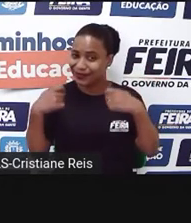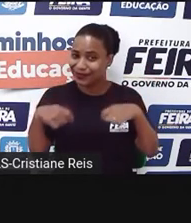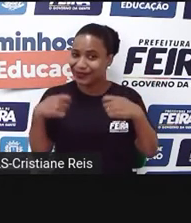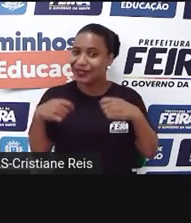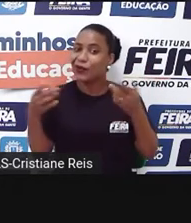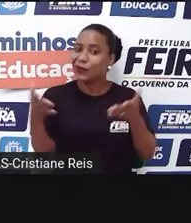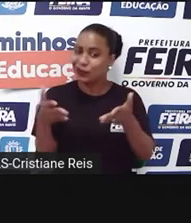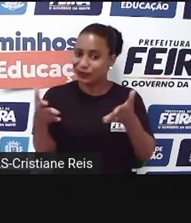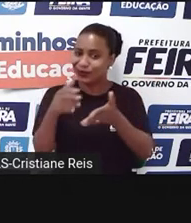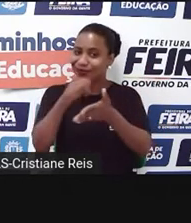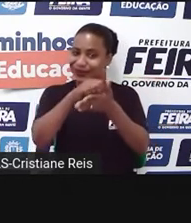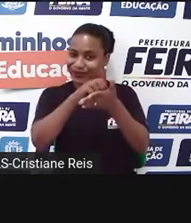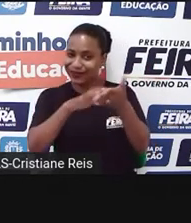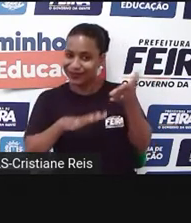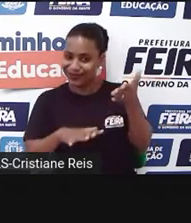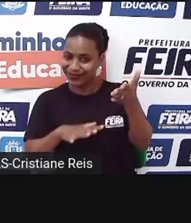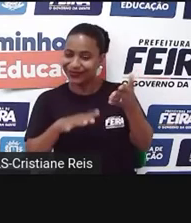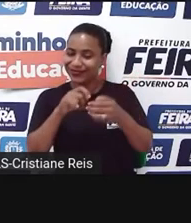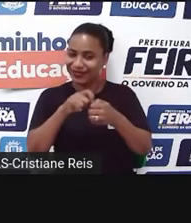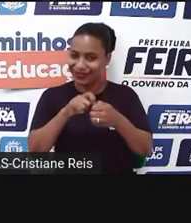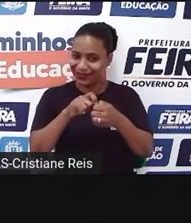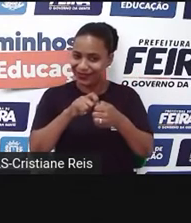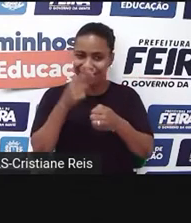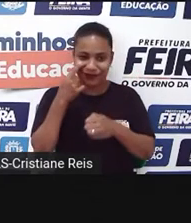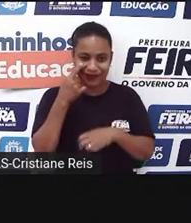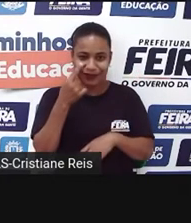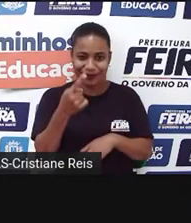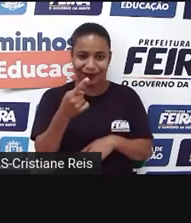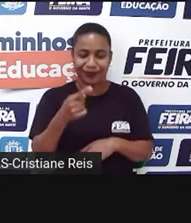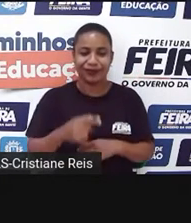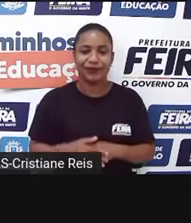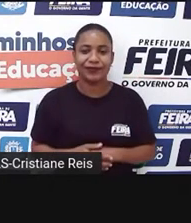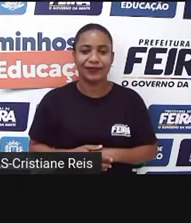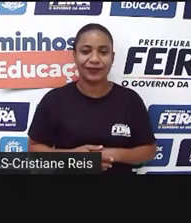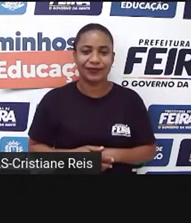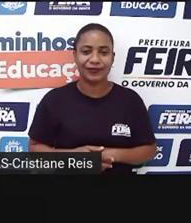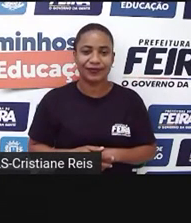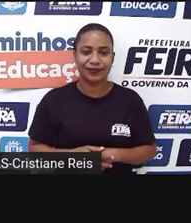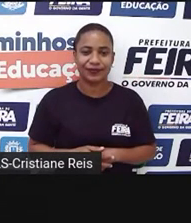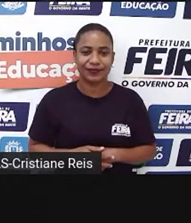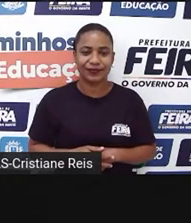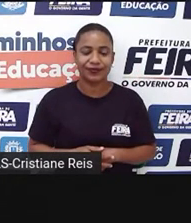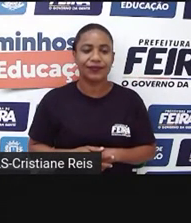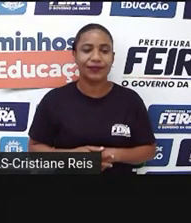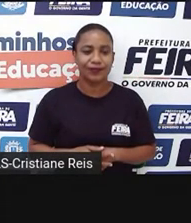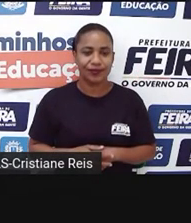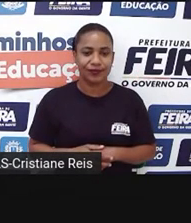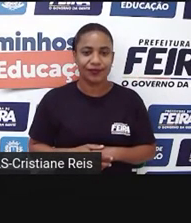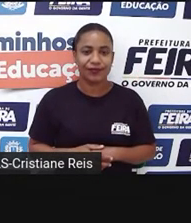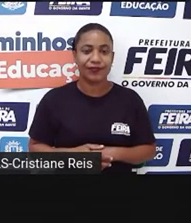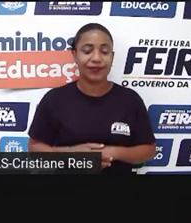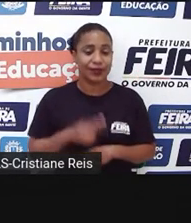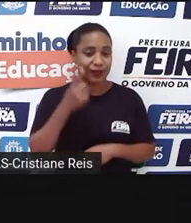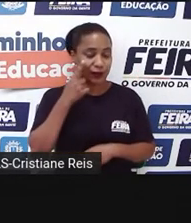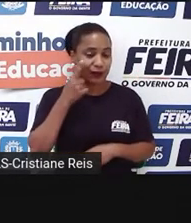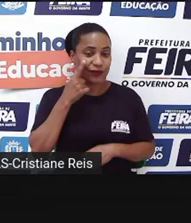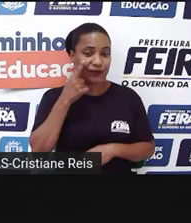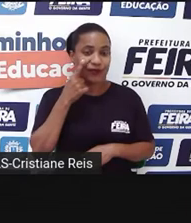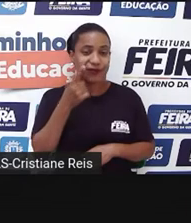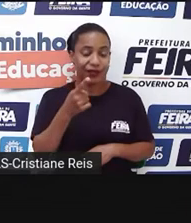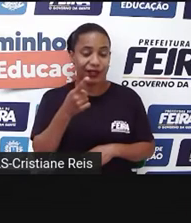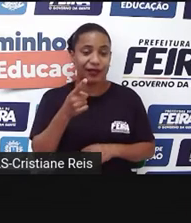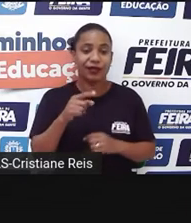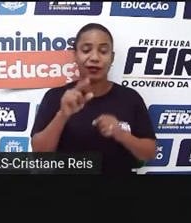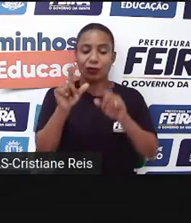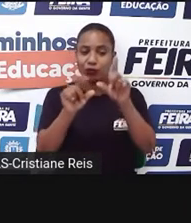desafio que vem por aí. Ok? Vejam que eu trago aqui para vocês algumas frases que eu recriei a